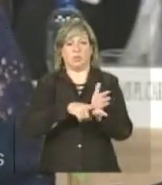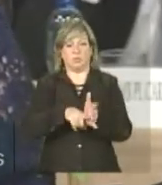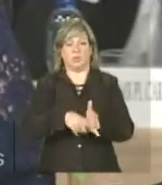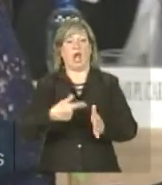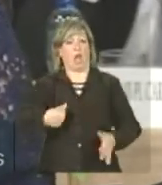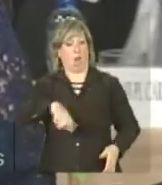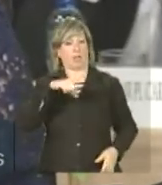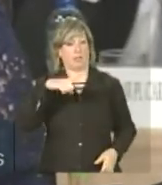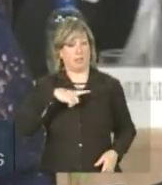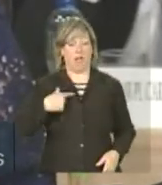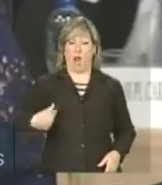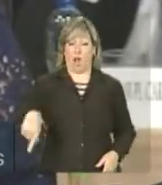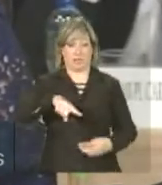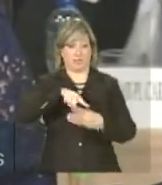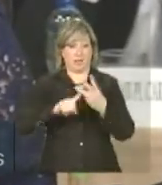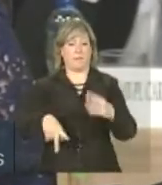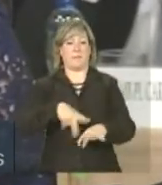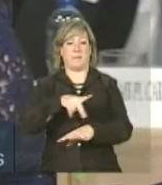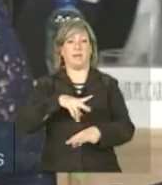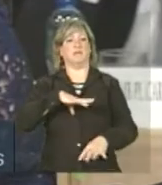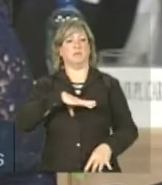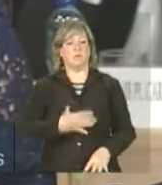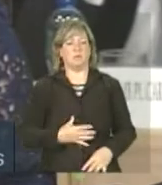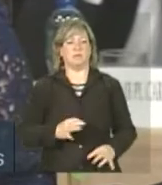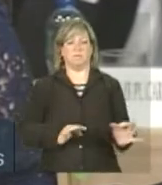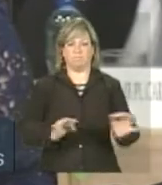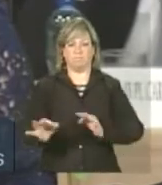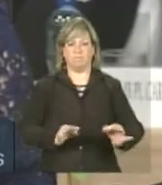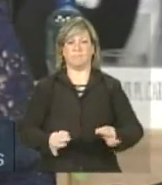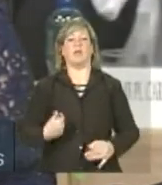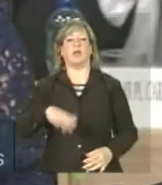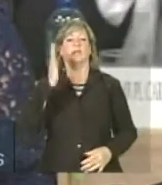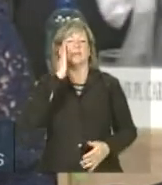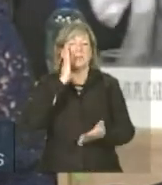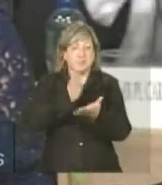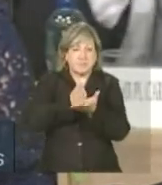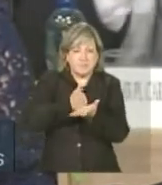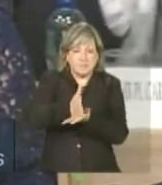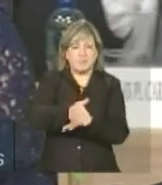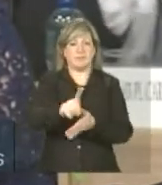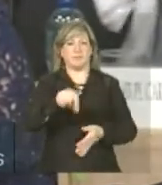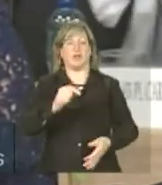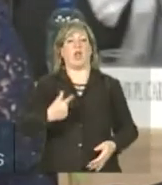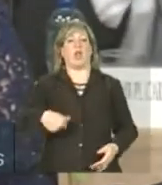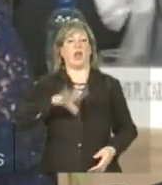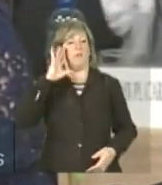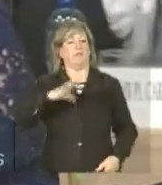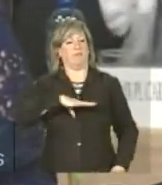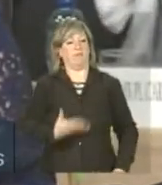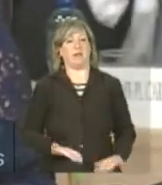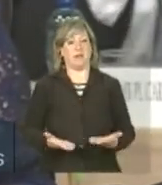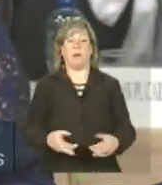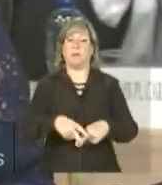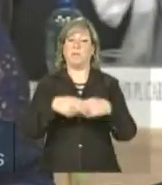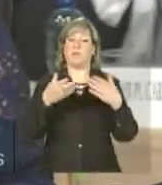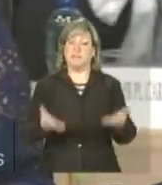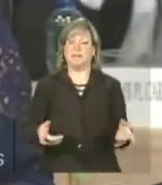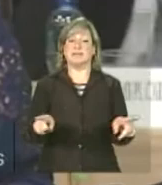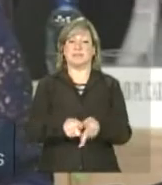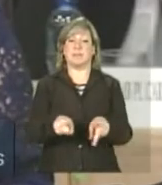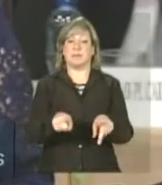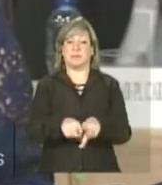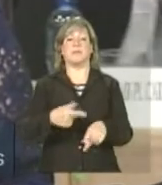nossos países e soubemos traçar um caminho que nos permitiu enfrentá-los. Por isso, também,